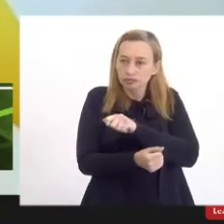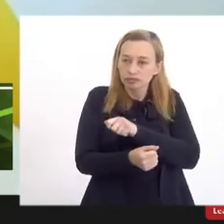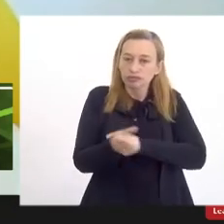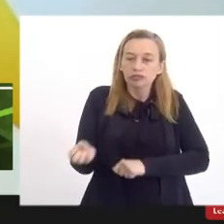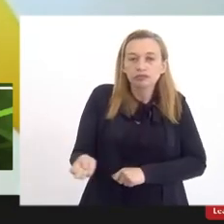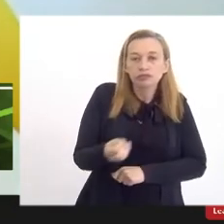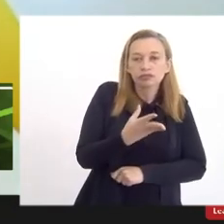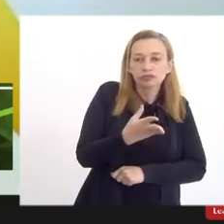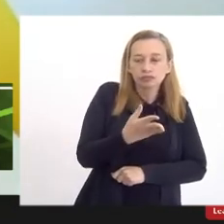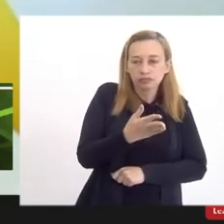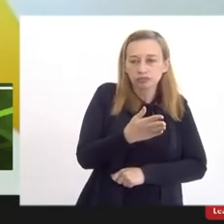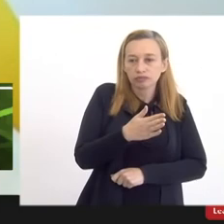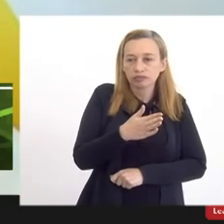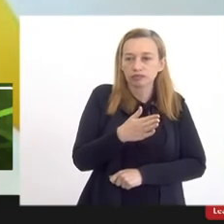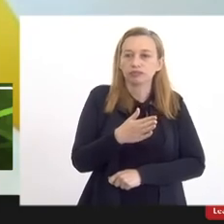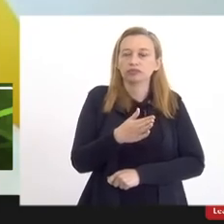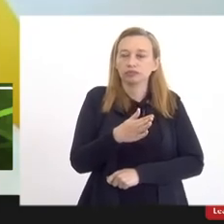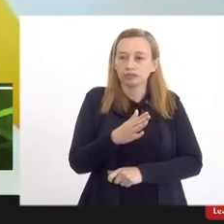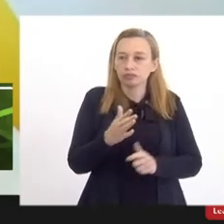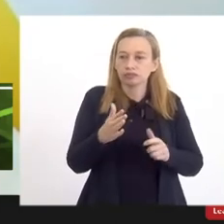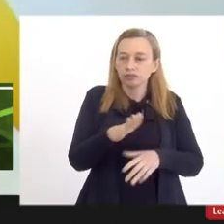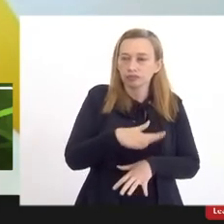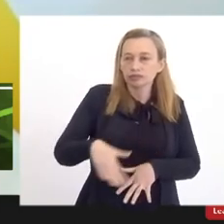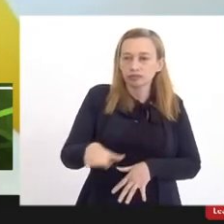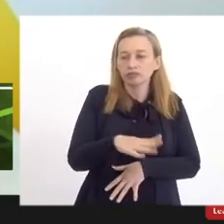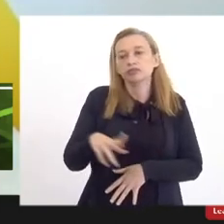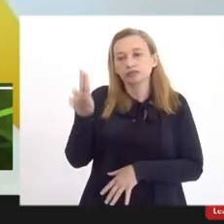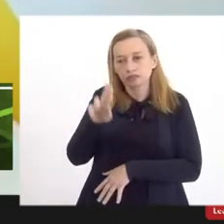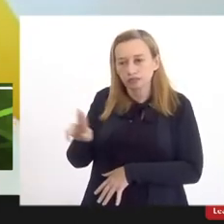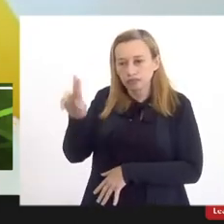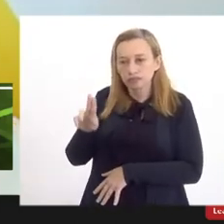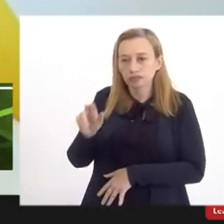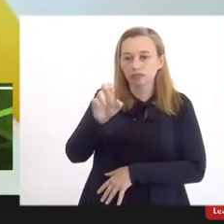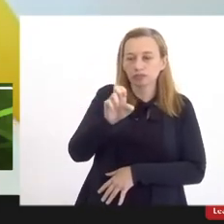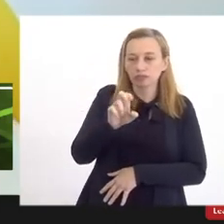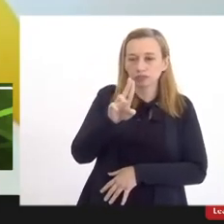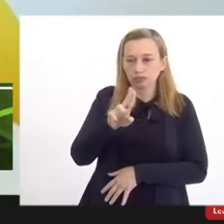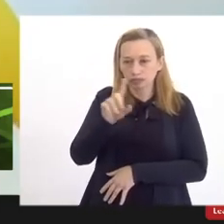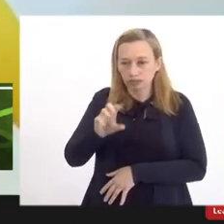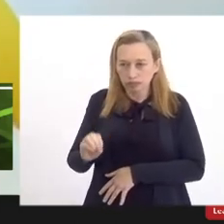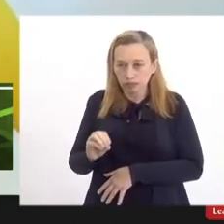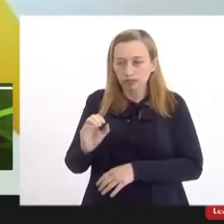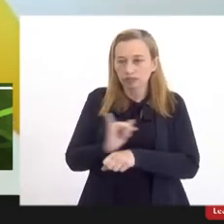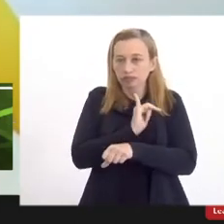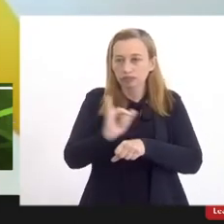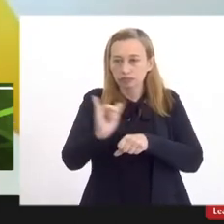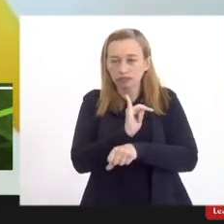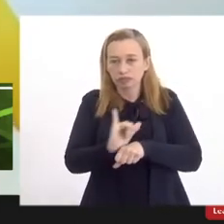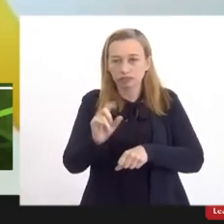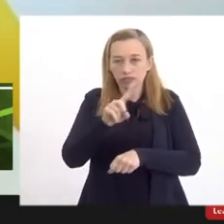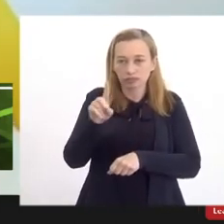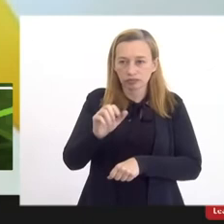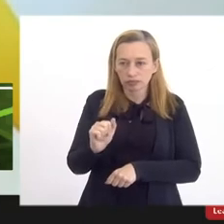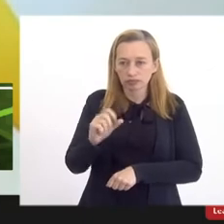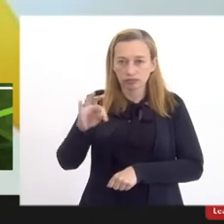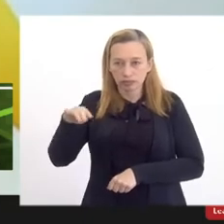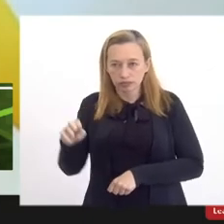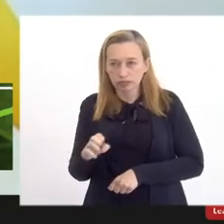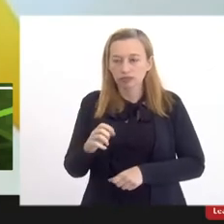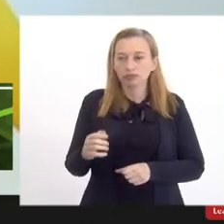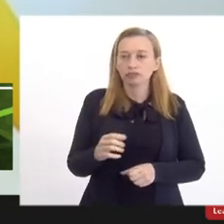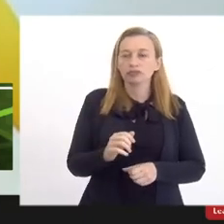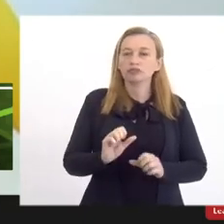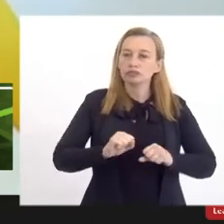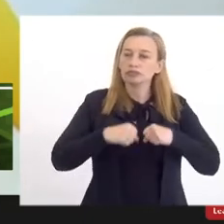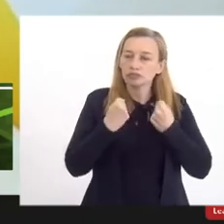da UESO se não do centro universitário da unidade estratégica da Zona Oeste como forma de